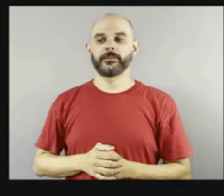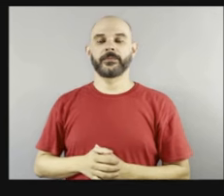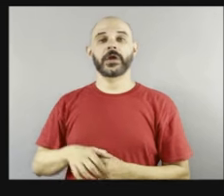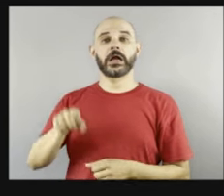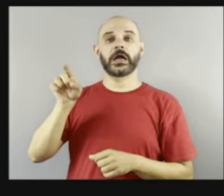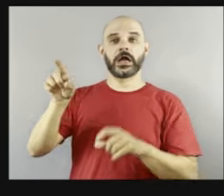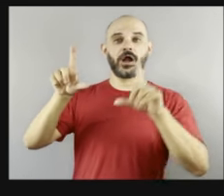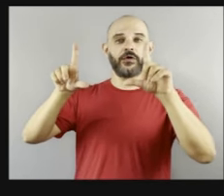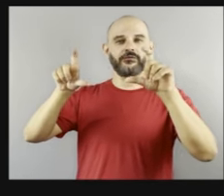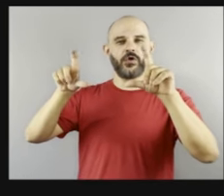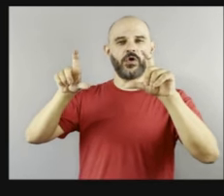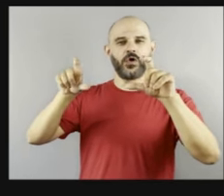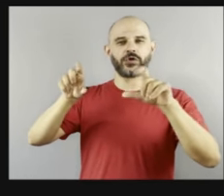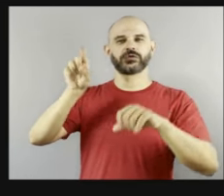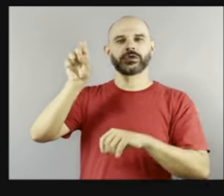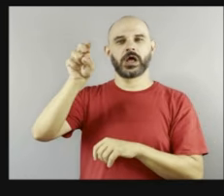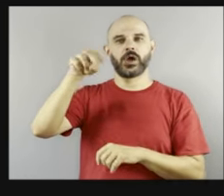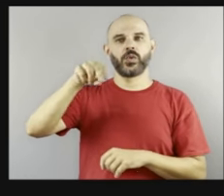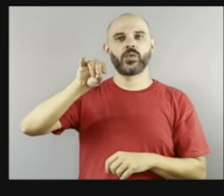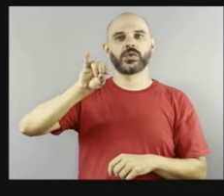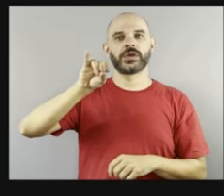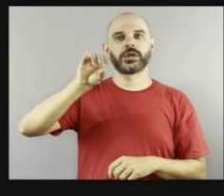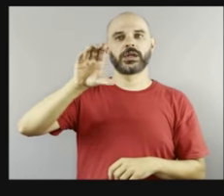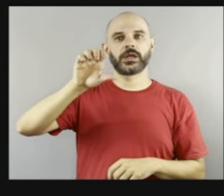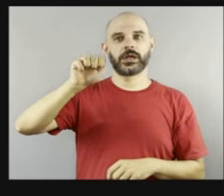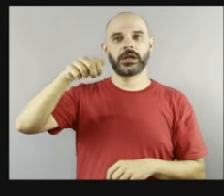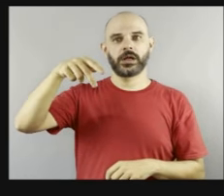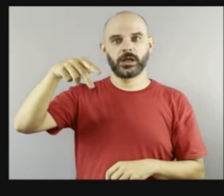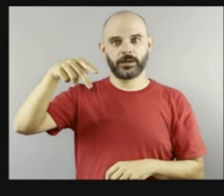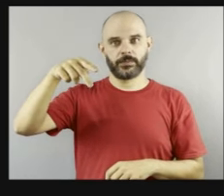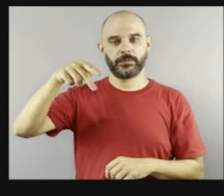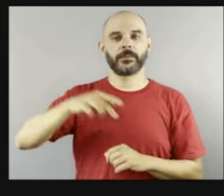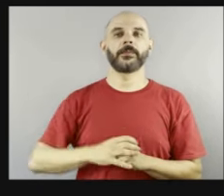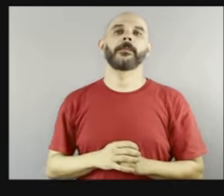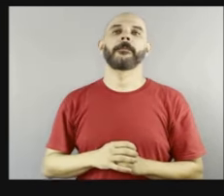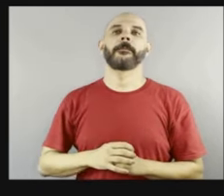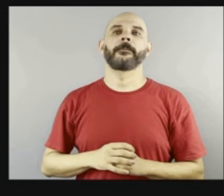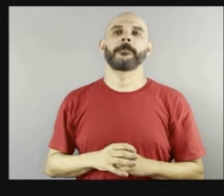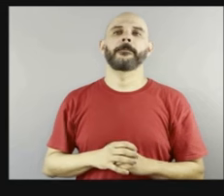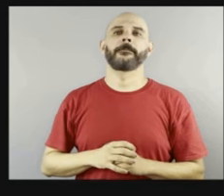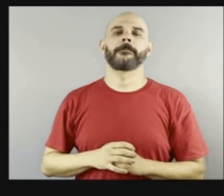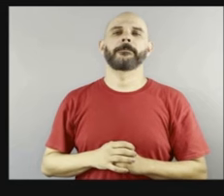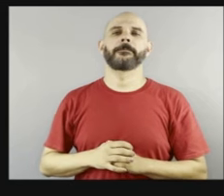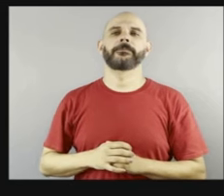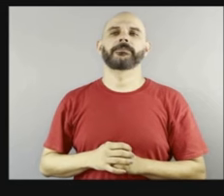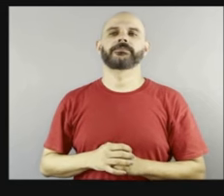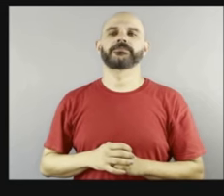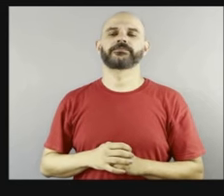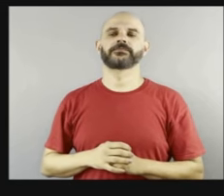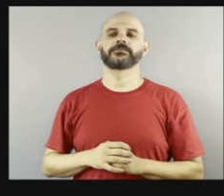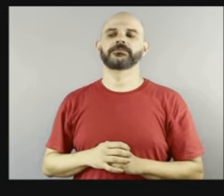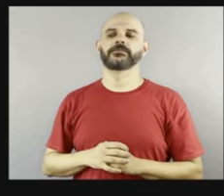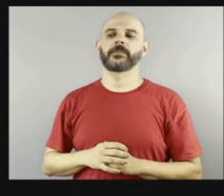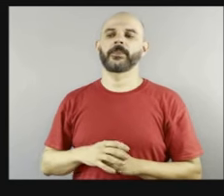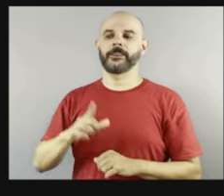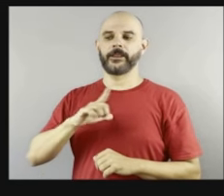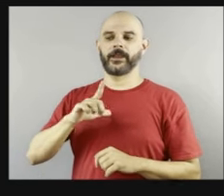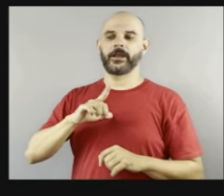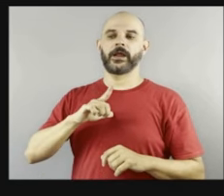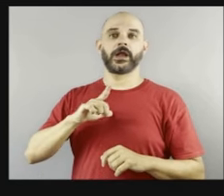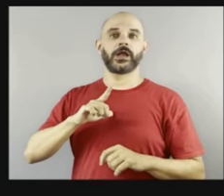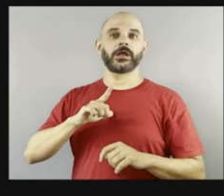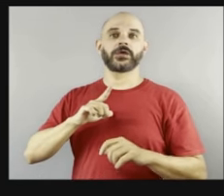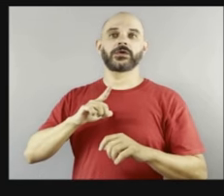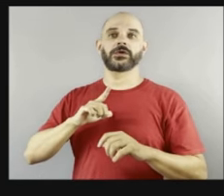a exposição. De modo geral, as imagens são de um tamanho, né, é bem impactante também, não? Isso ali foi